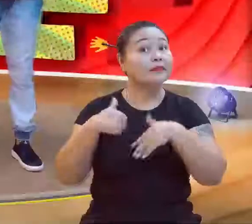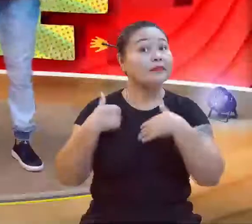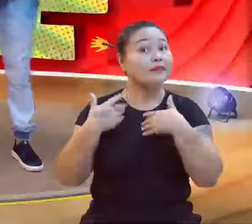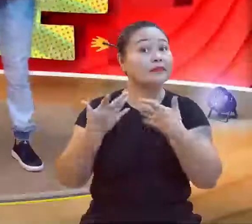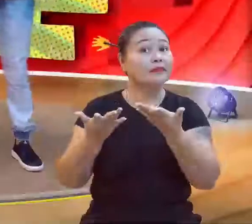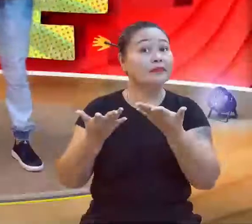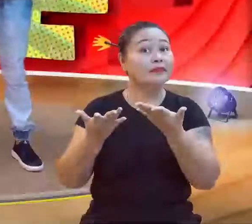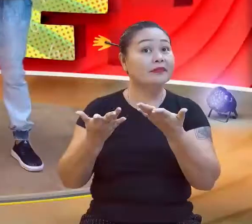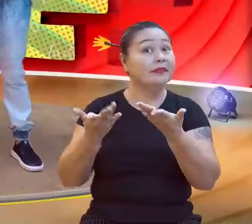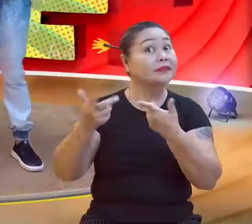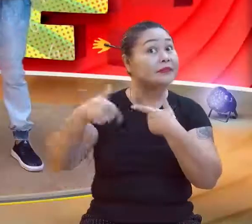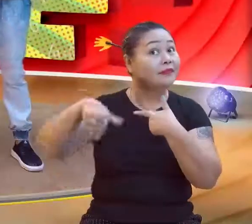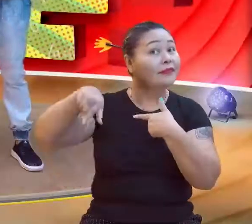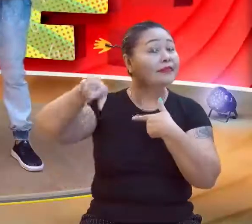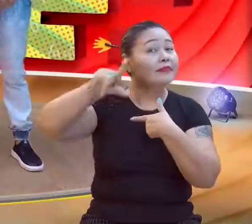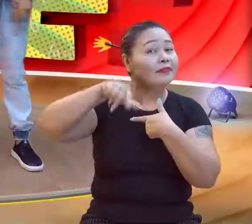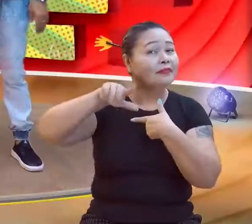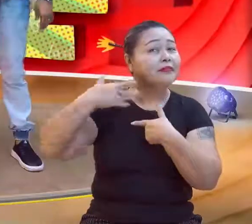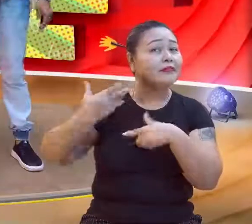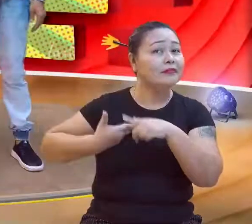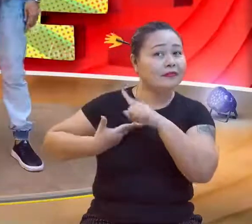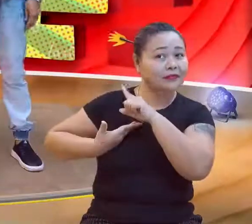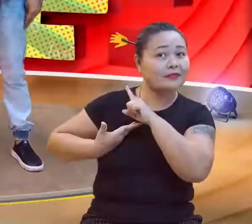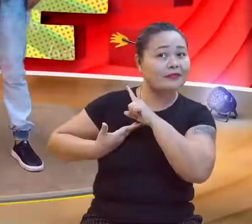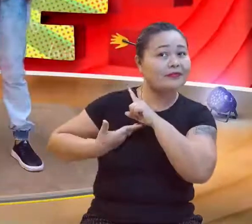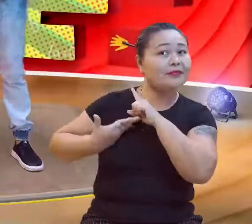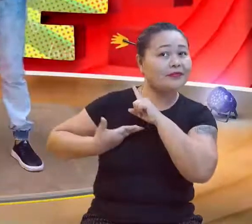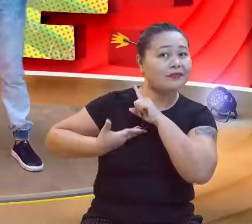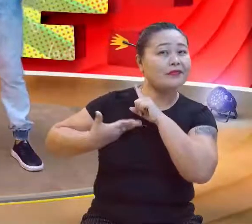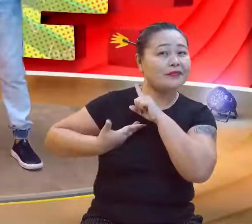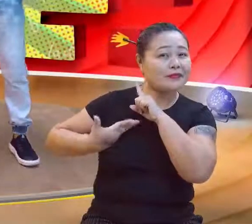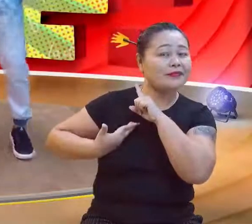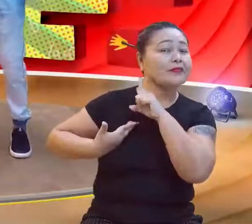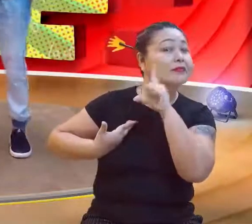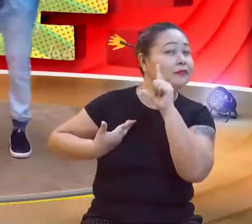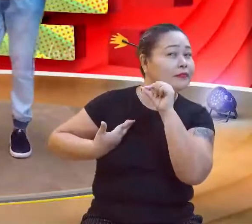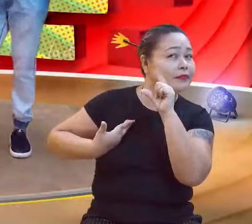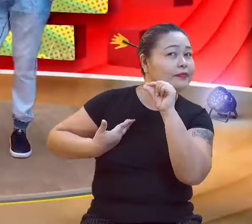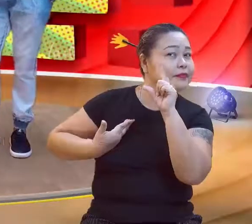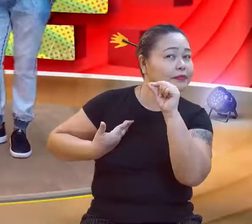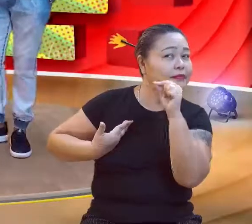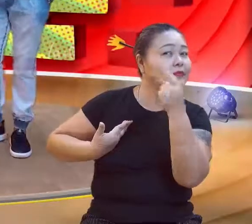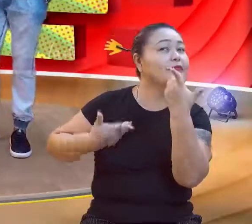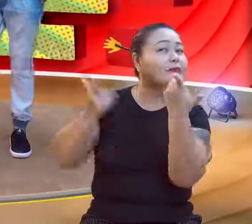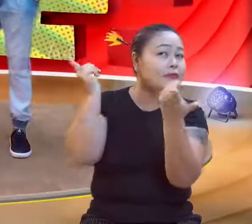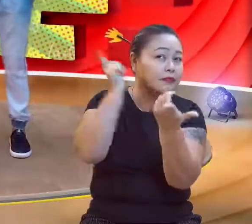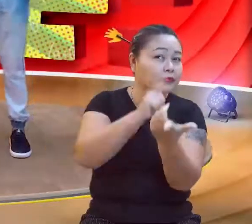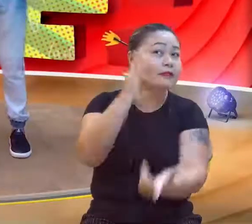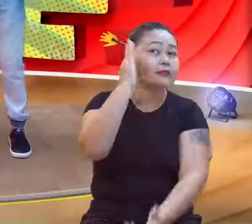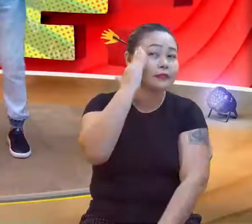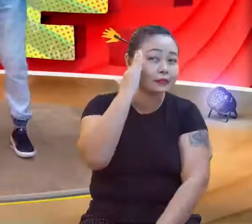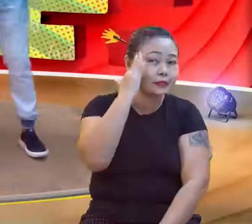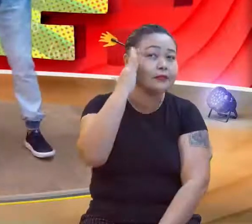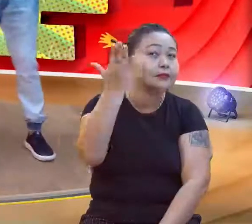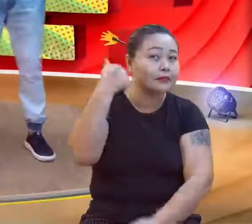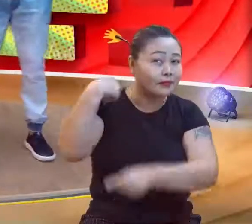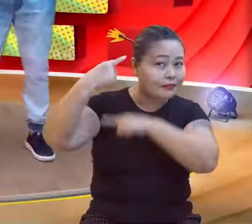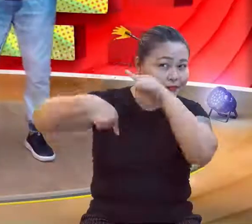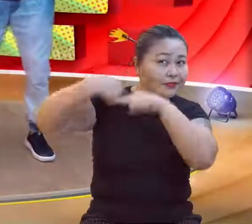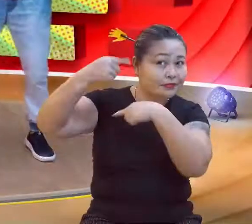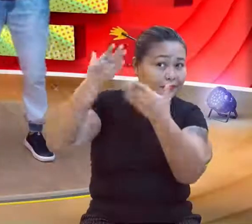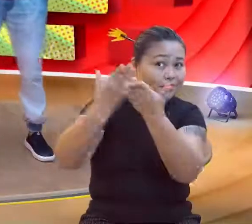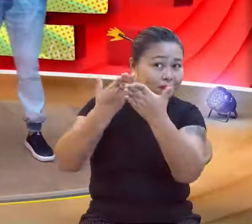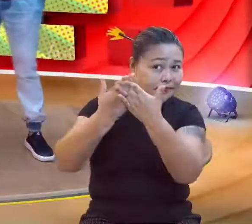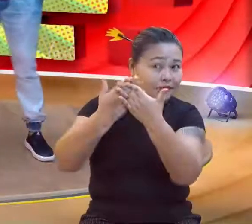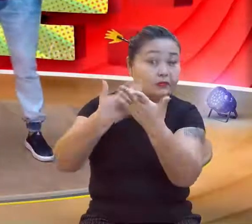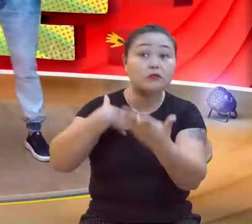E aí, nosso amiguinho está aqui, só naquela, né? Você conseguiu entender o assunto de sequência da aula anterior? Se